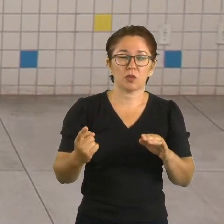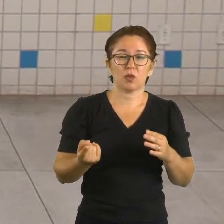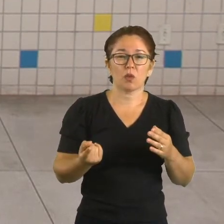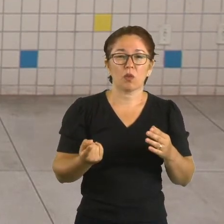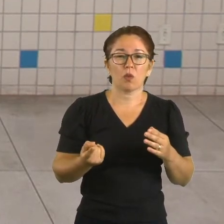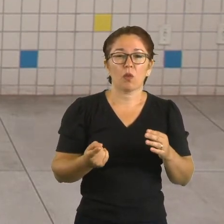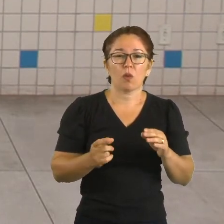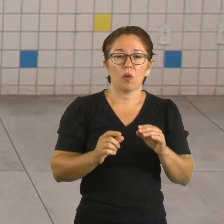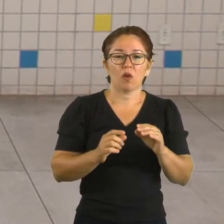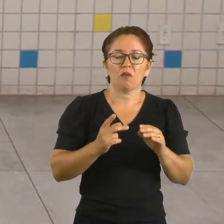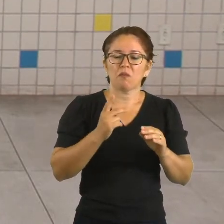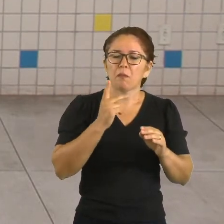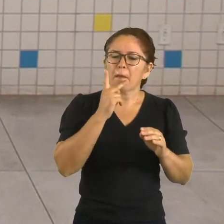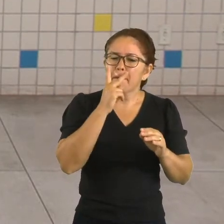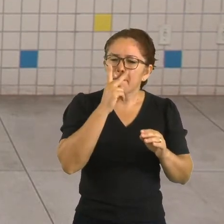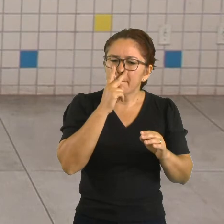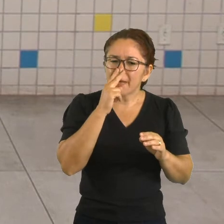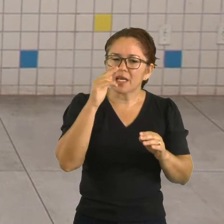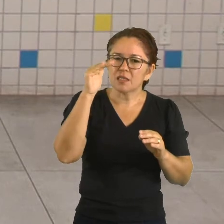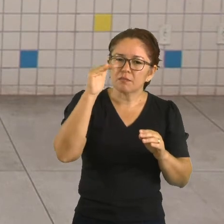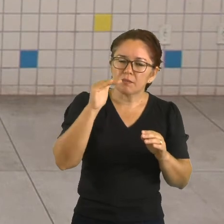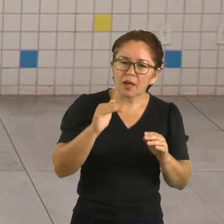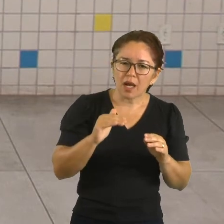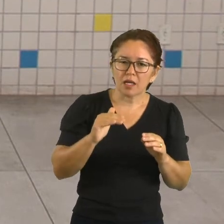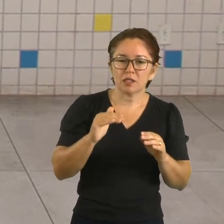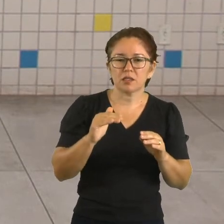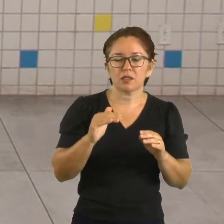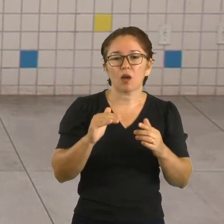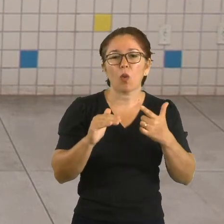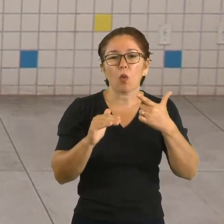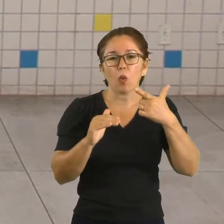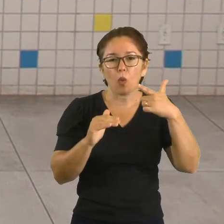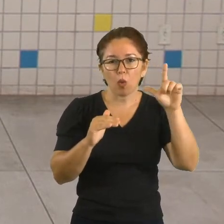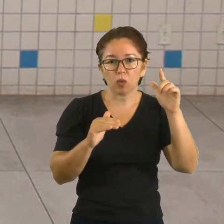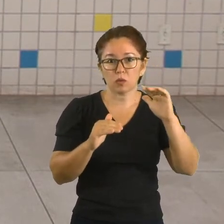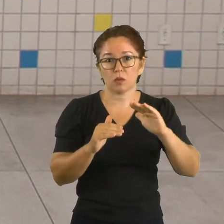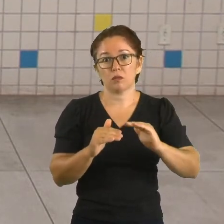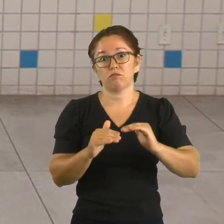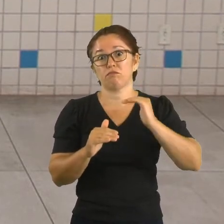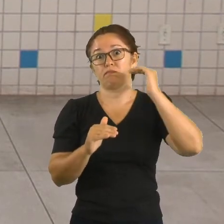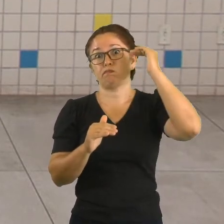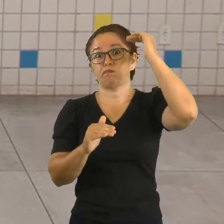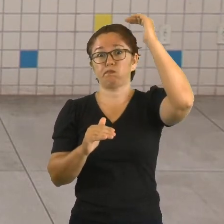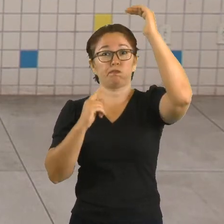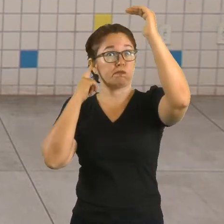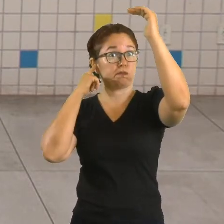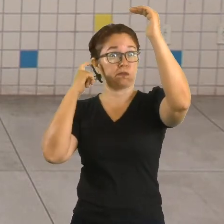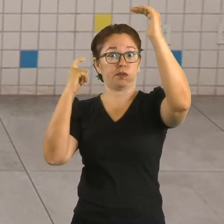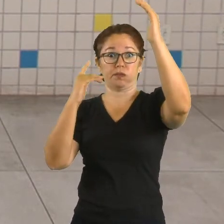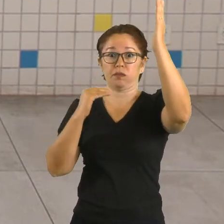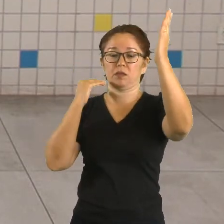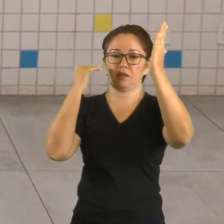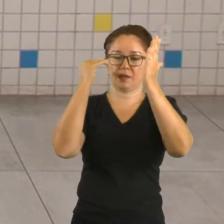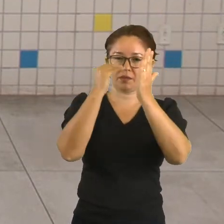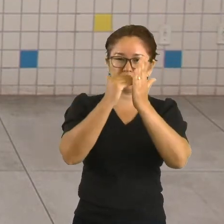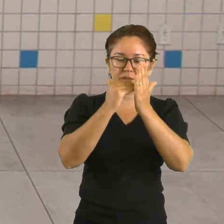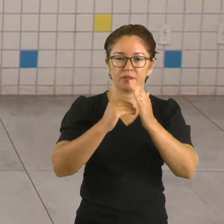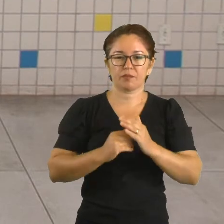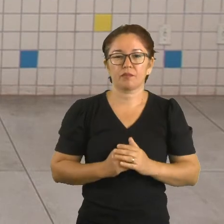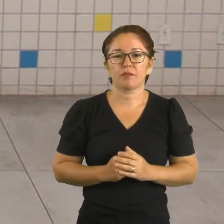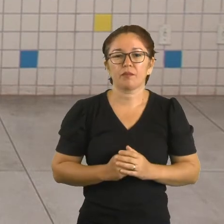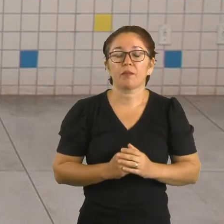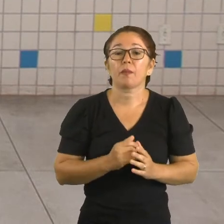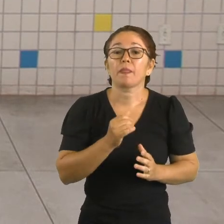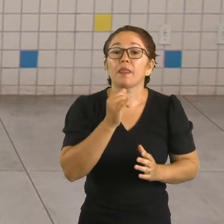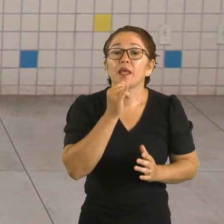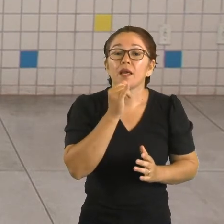som é agudo, eu posso falar que ele está em alta frequência, ele é maior. A voz dos homens apresenta uma frequência menor que a voz das